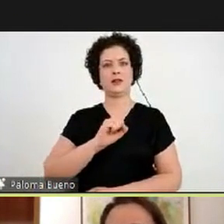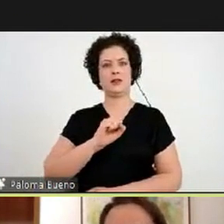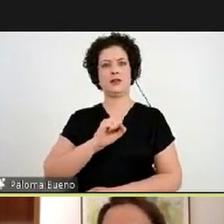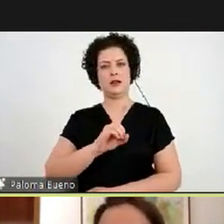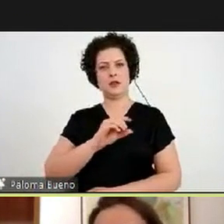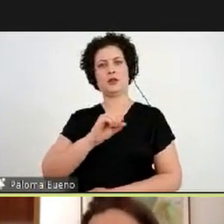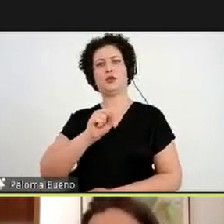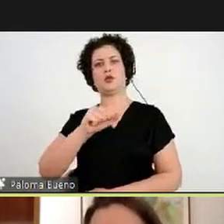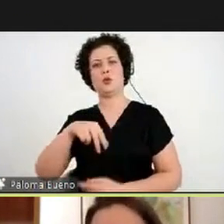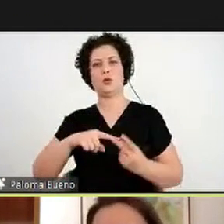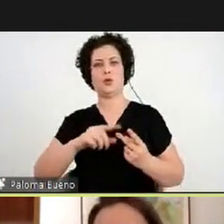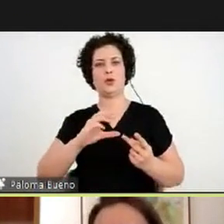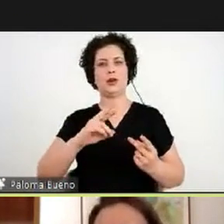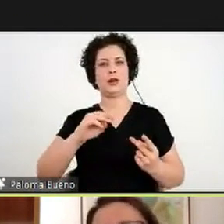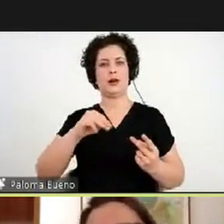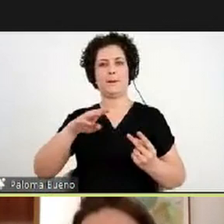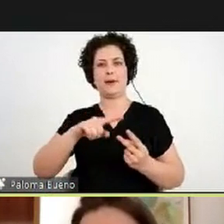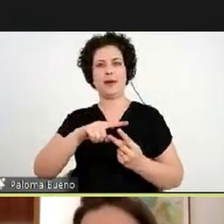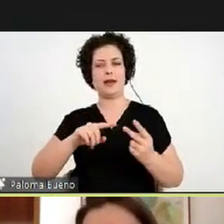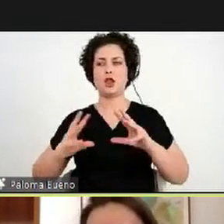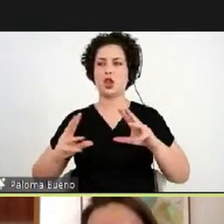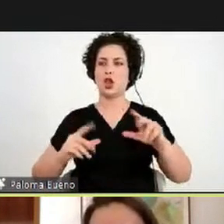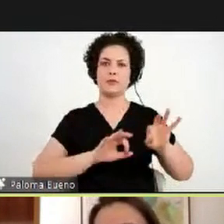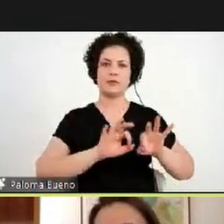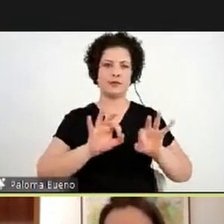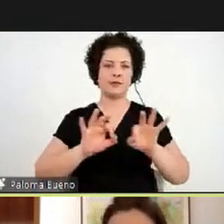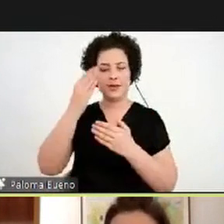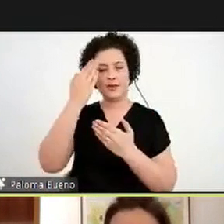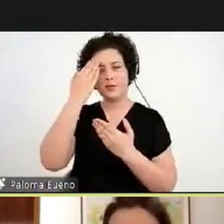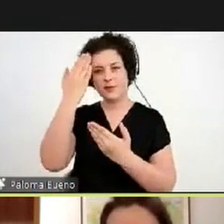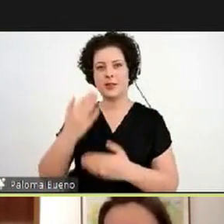e a todos os organizadores. Muito obrigada, gente.